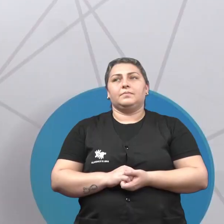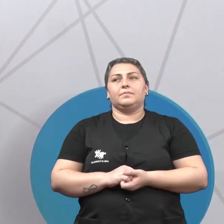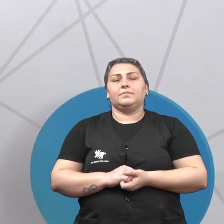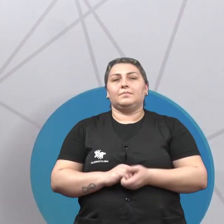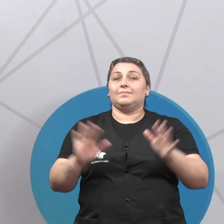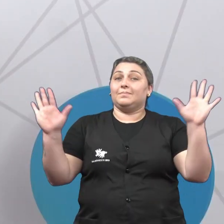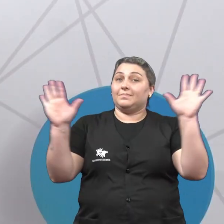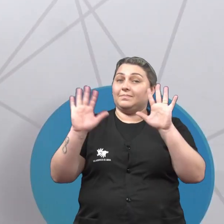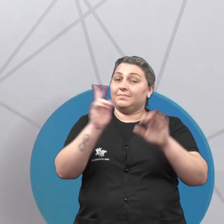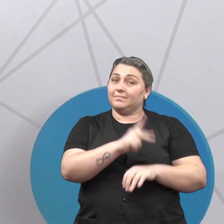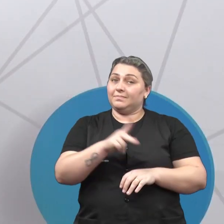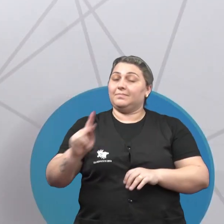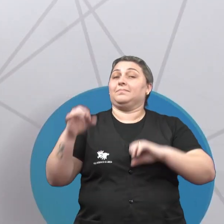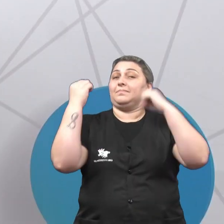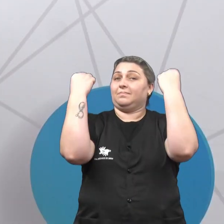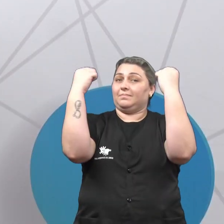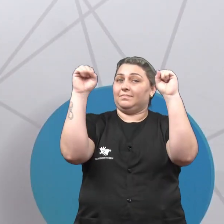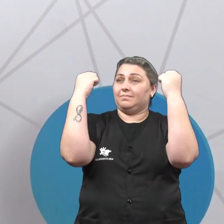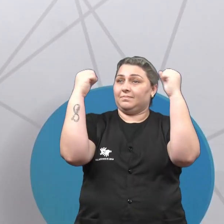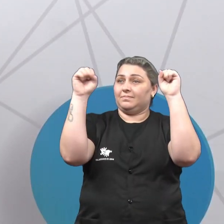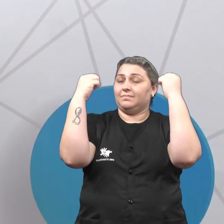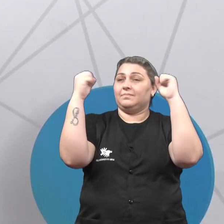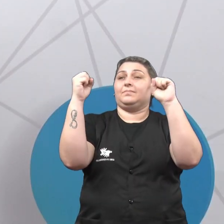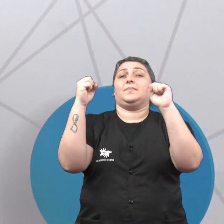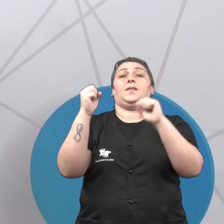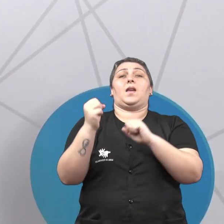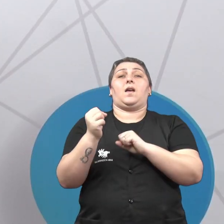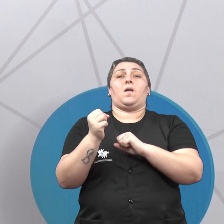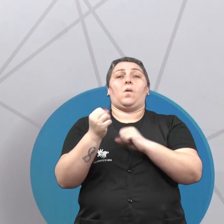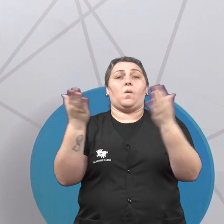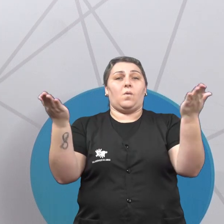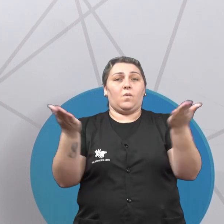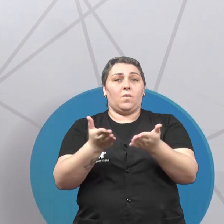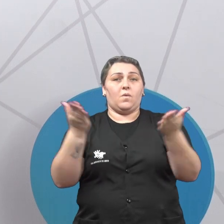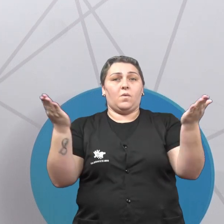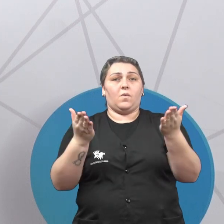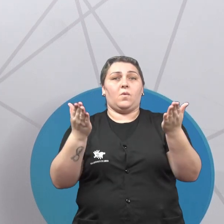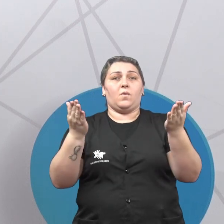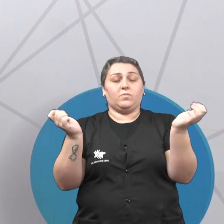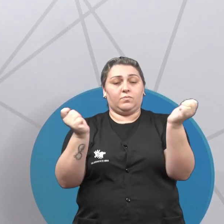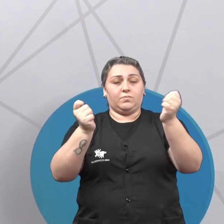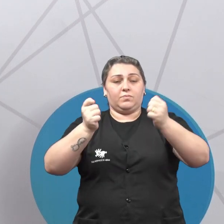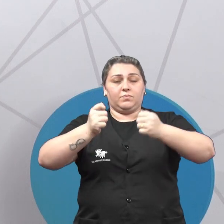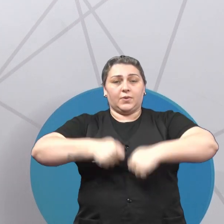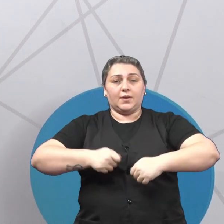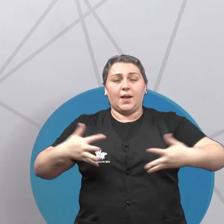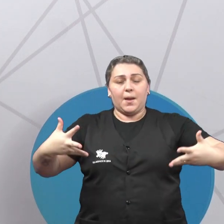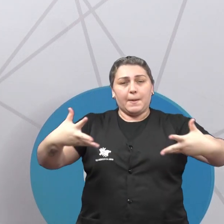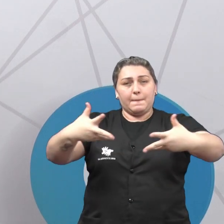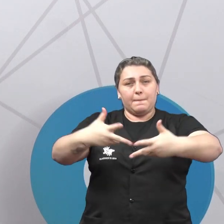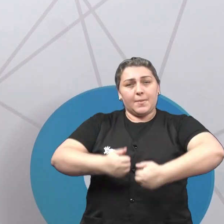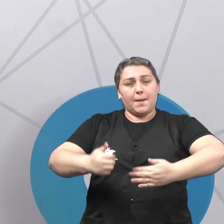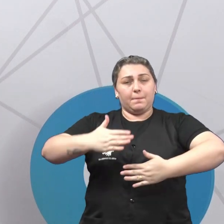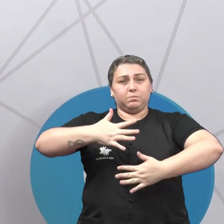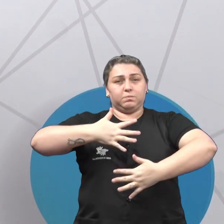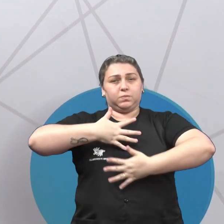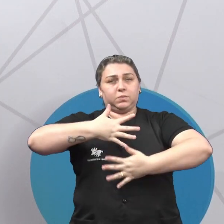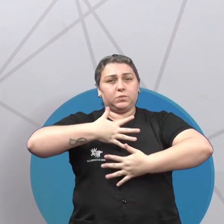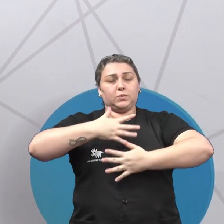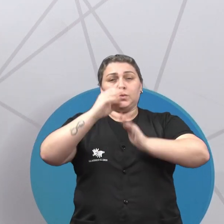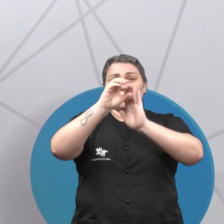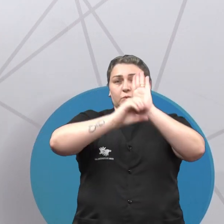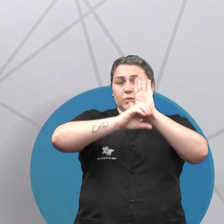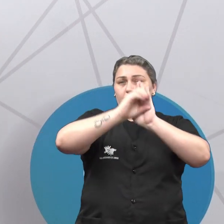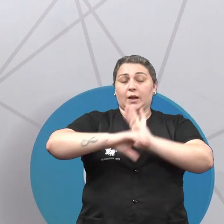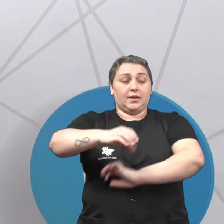Olá, eu sou a professora de Educação Física e nós vamos falar hoje sobre capacidades e habilidades motoras. O conteúdo